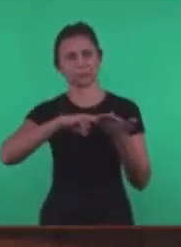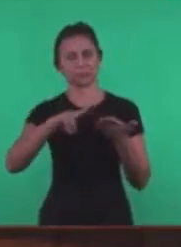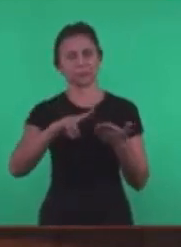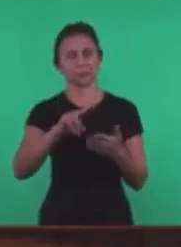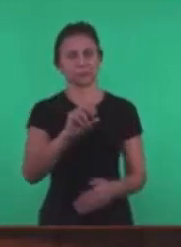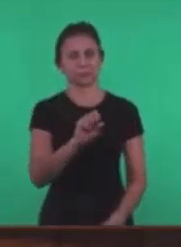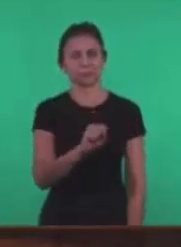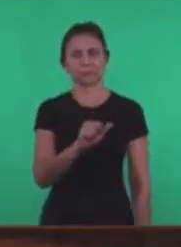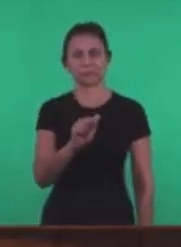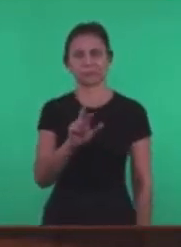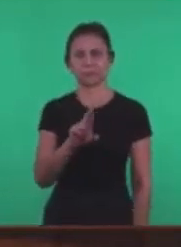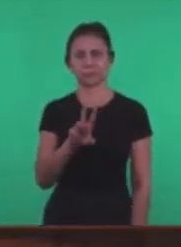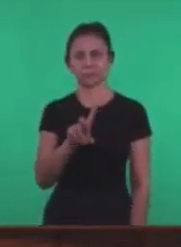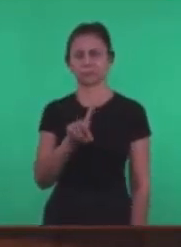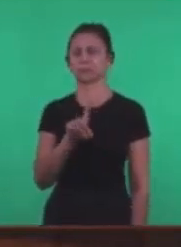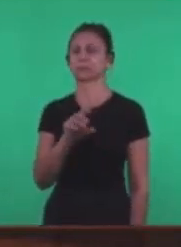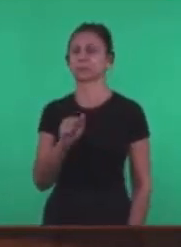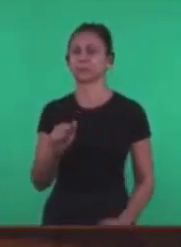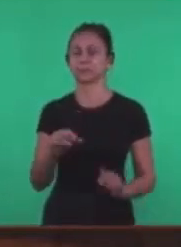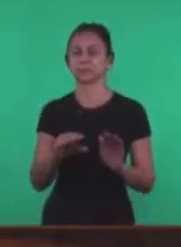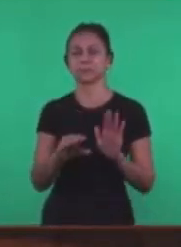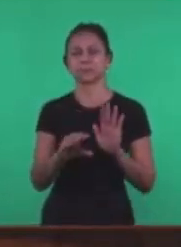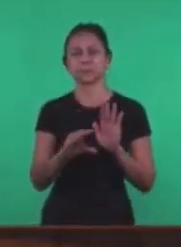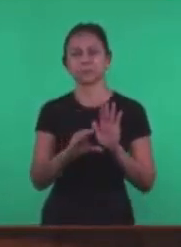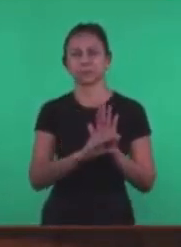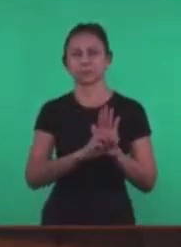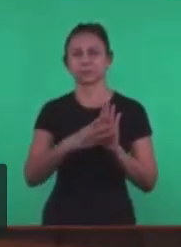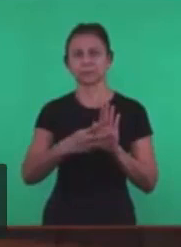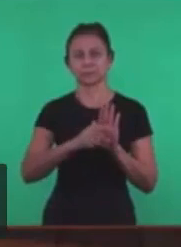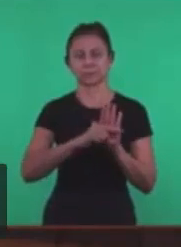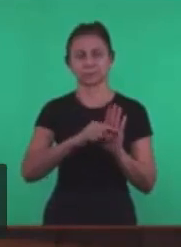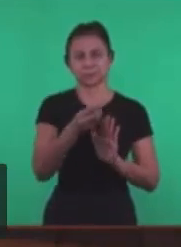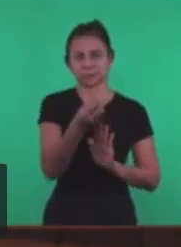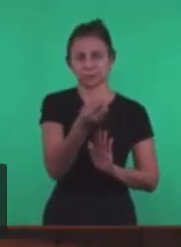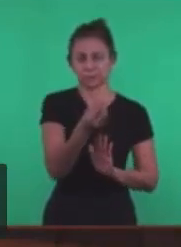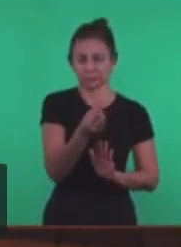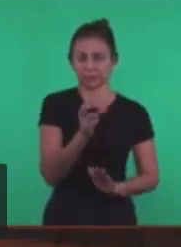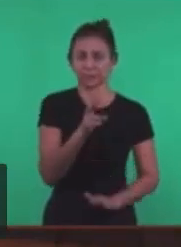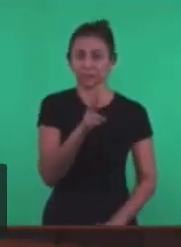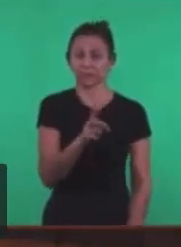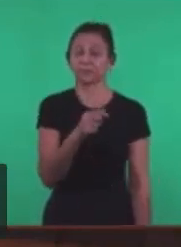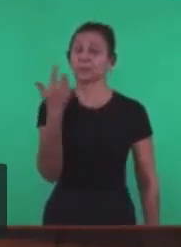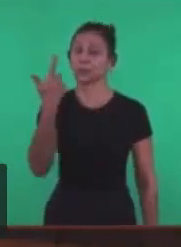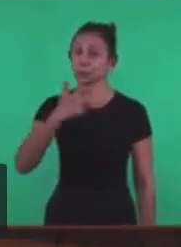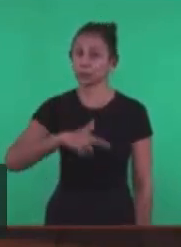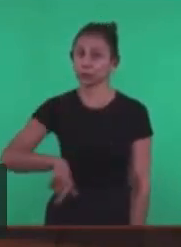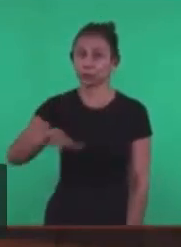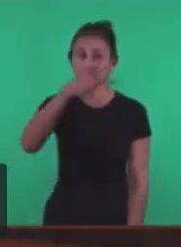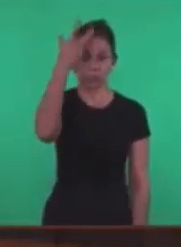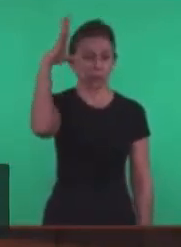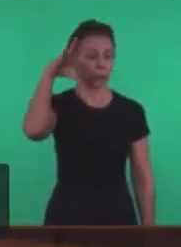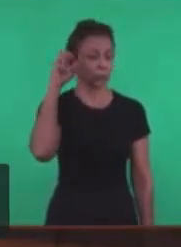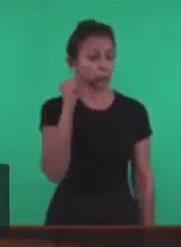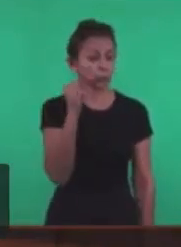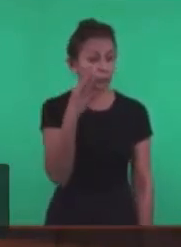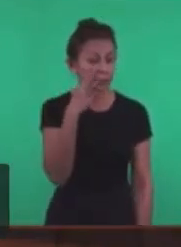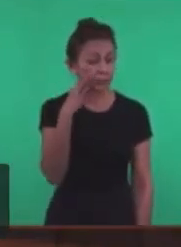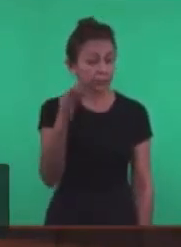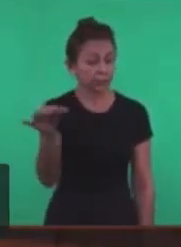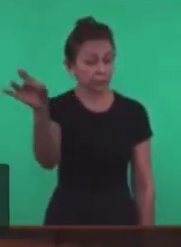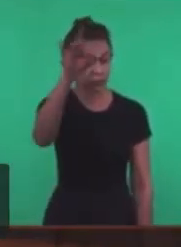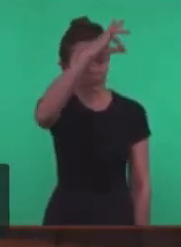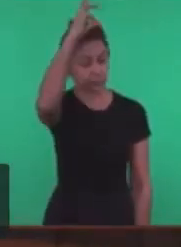Versículo 6 Do capítulo 3 Capítulo 3 Versículo 6 Diz assim Quem tem ouvidos Ouça O que o